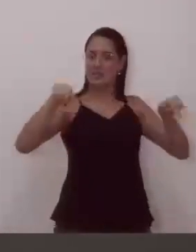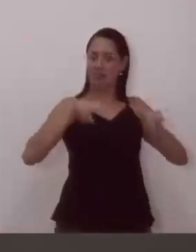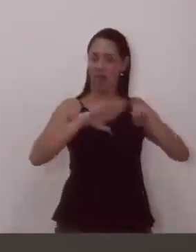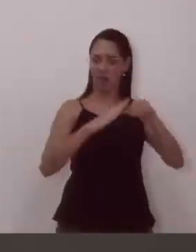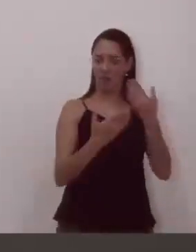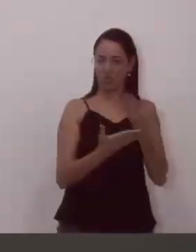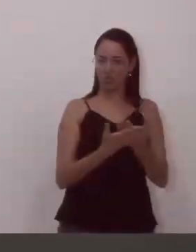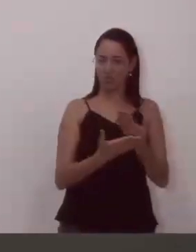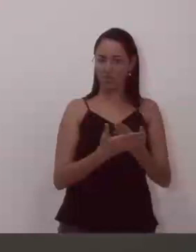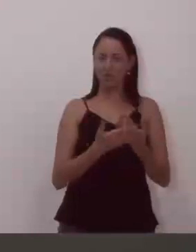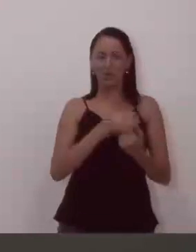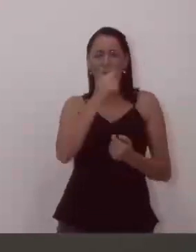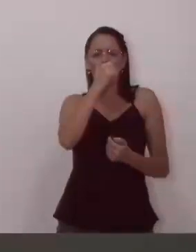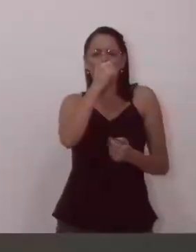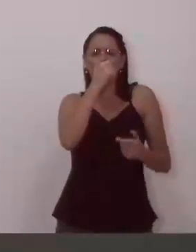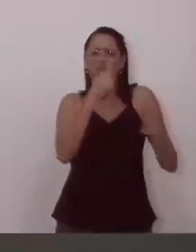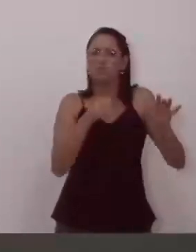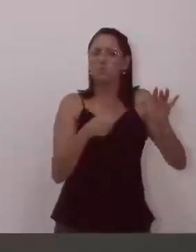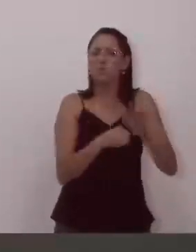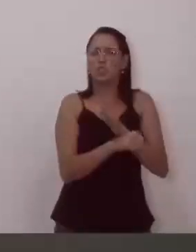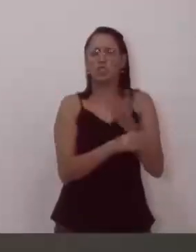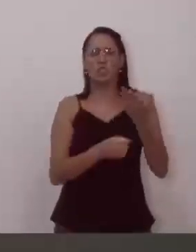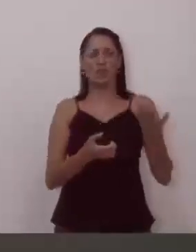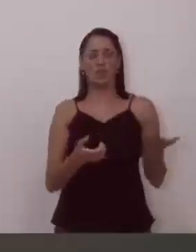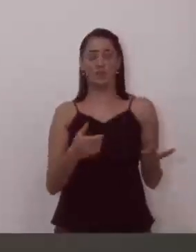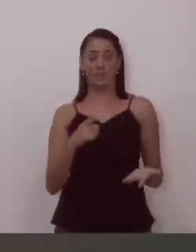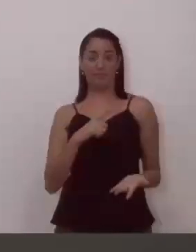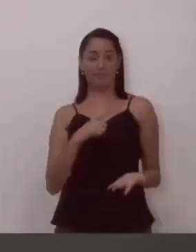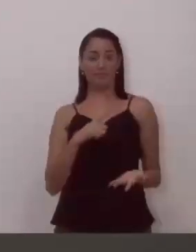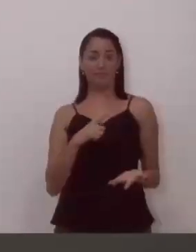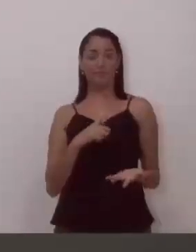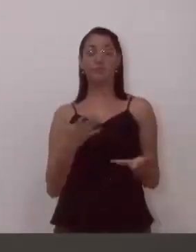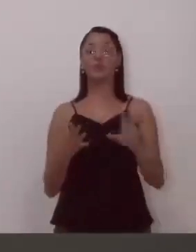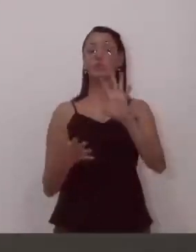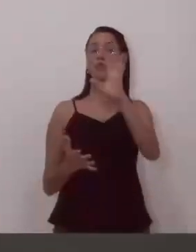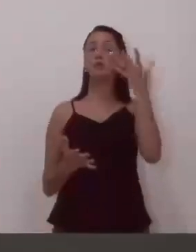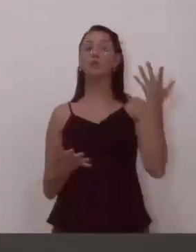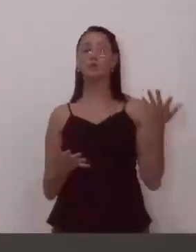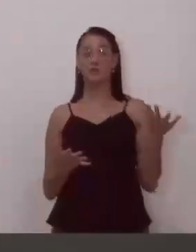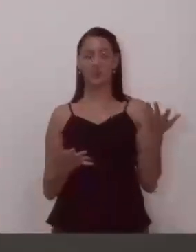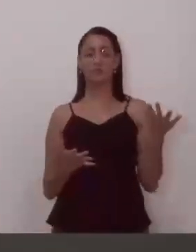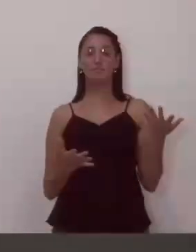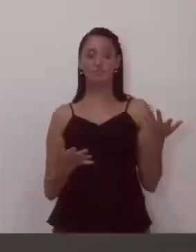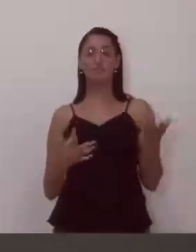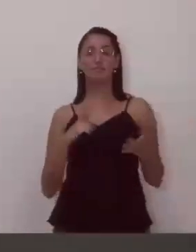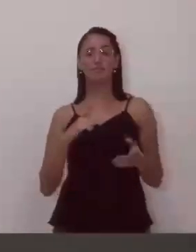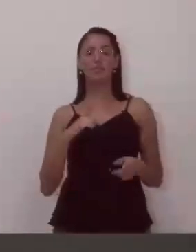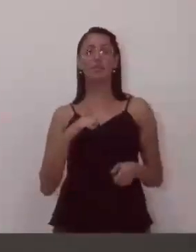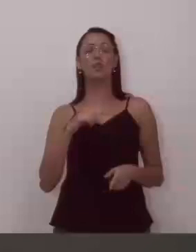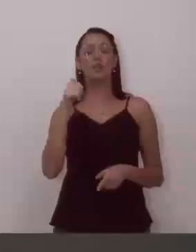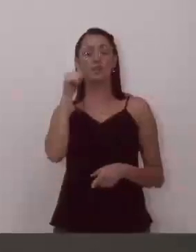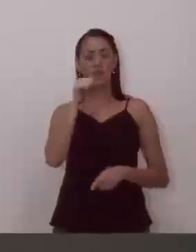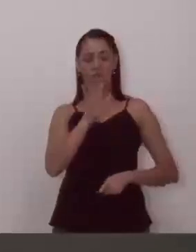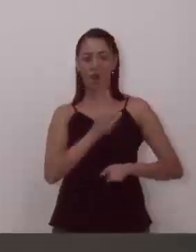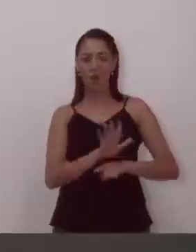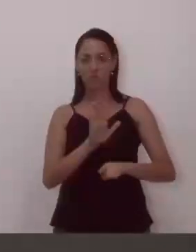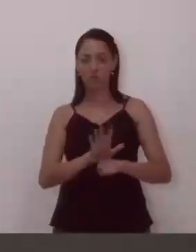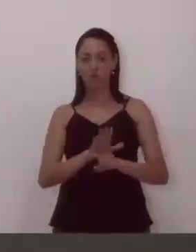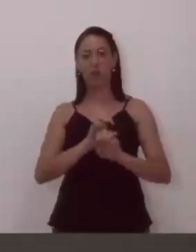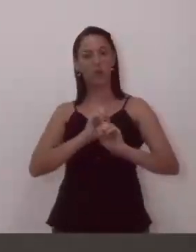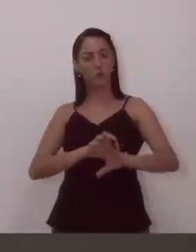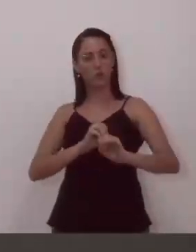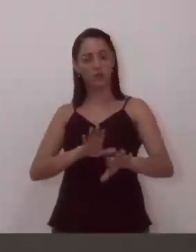de aulas. Então o que ocorre? São auxiliares de educação infantil,